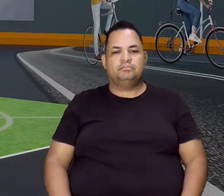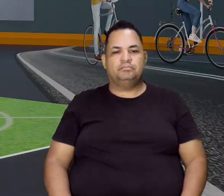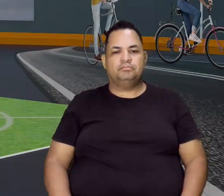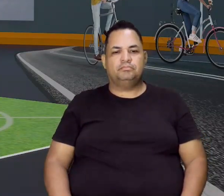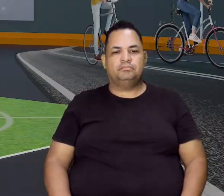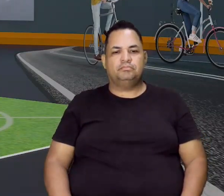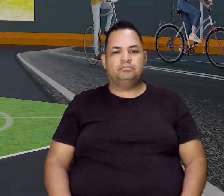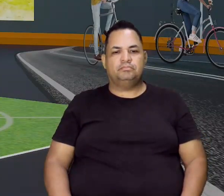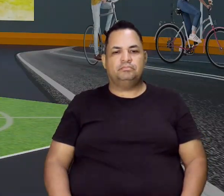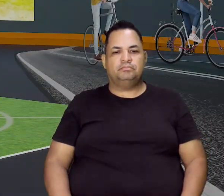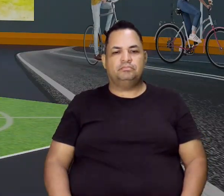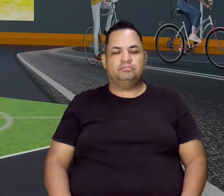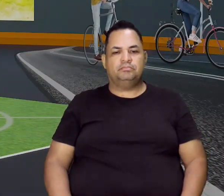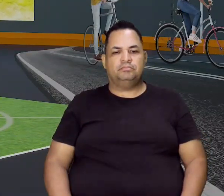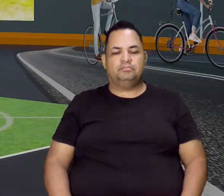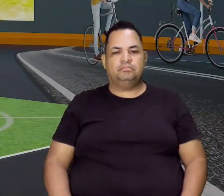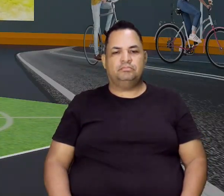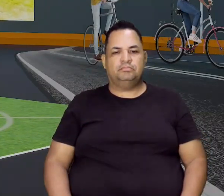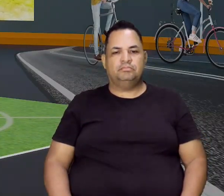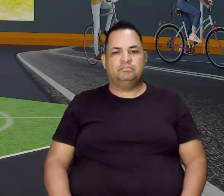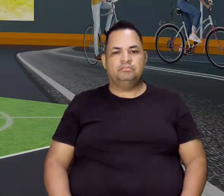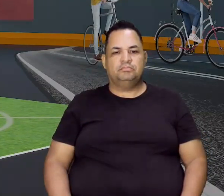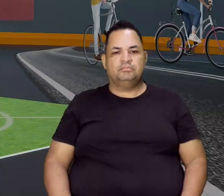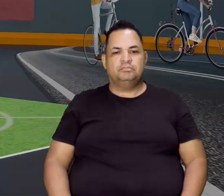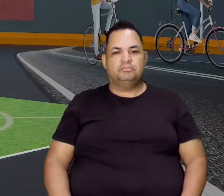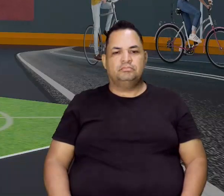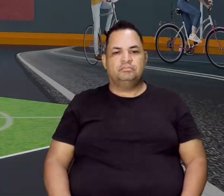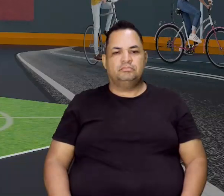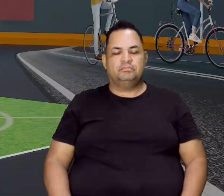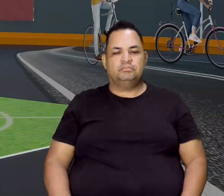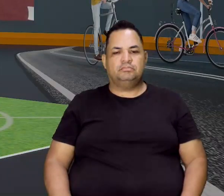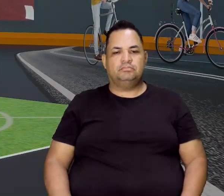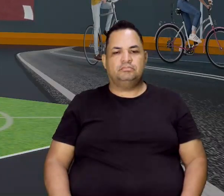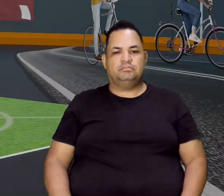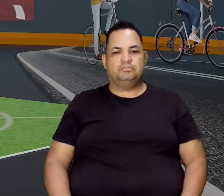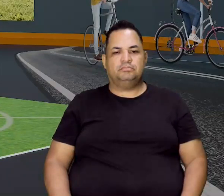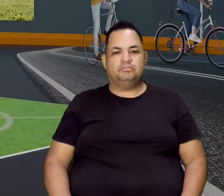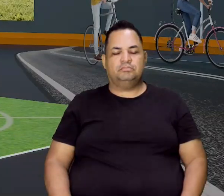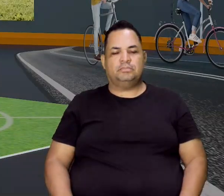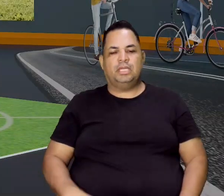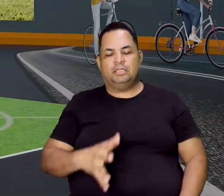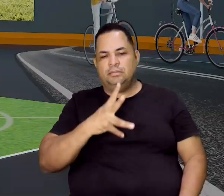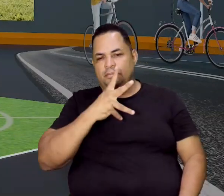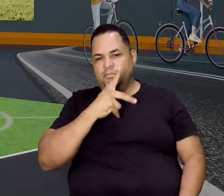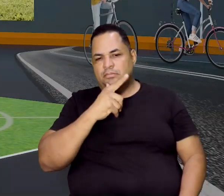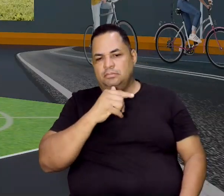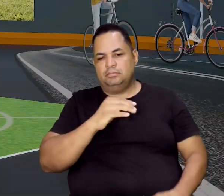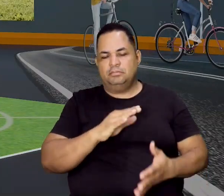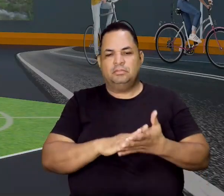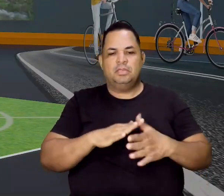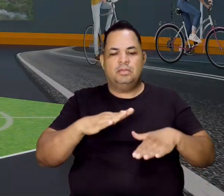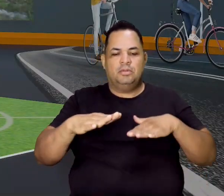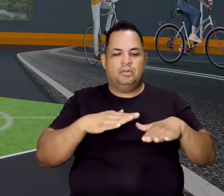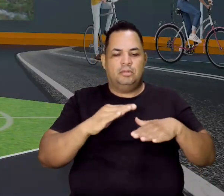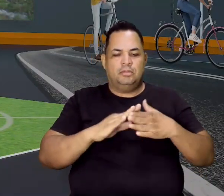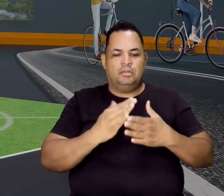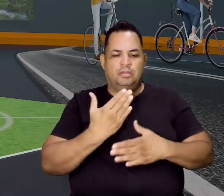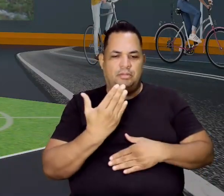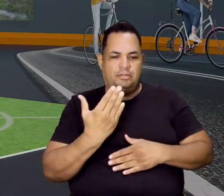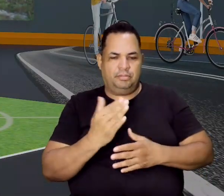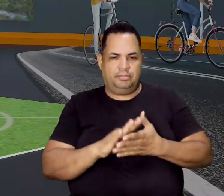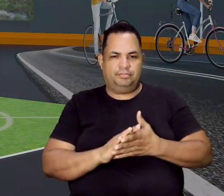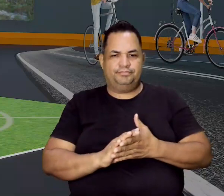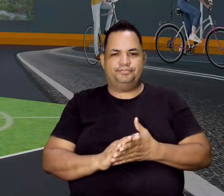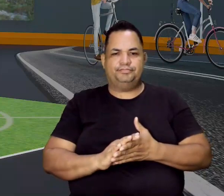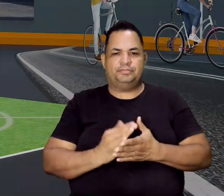posição que você vai trabalhar aqui, ó. Só o movimento, tá? Tá muito lento? Movimento, vai pra frente, vai pra trás. Pode fazer